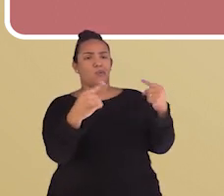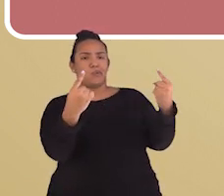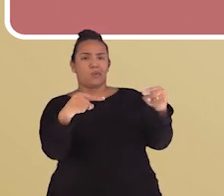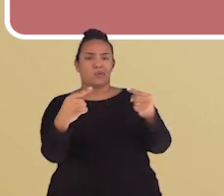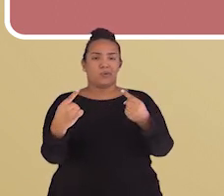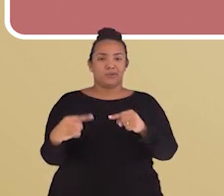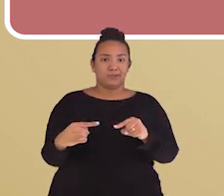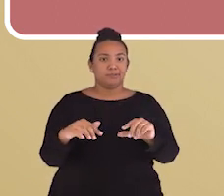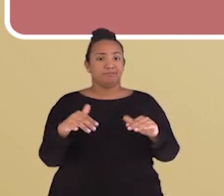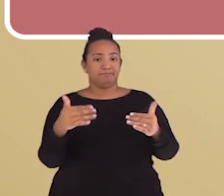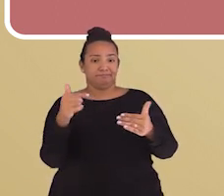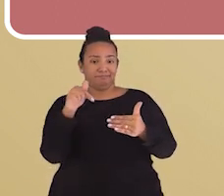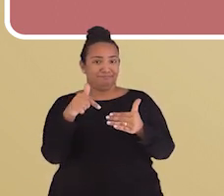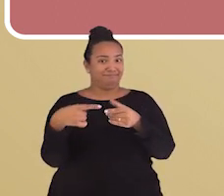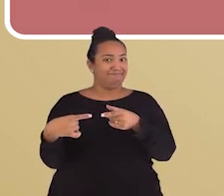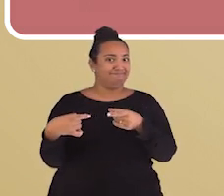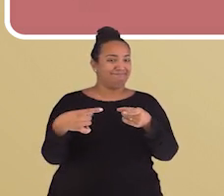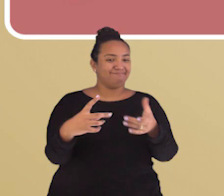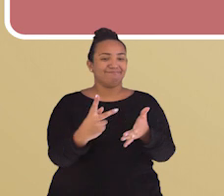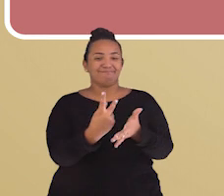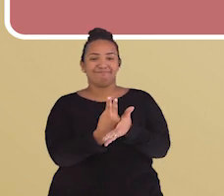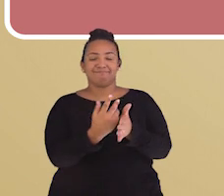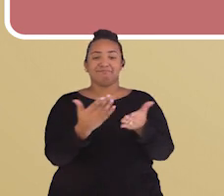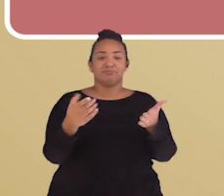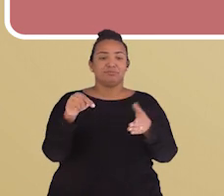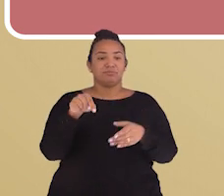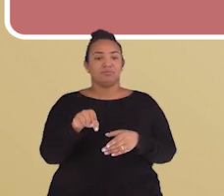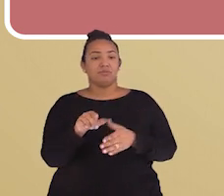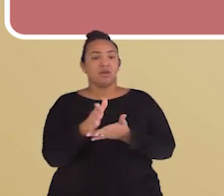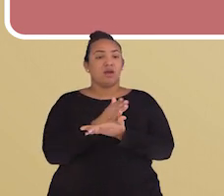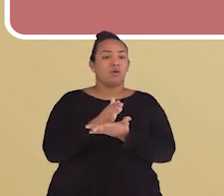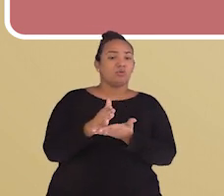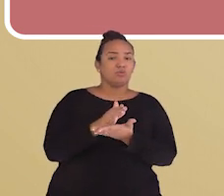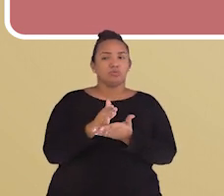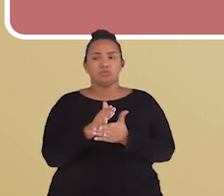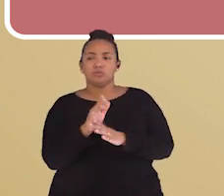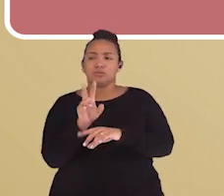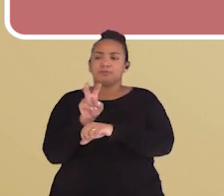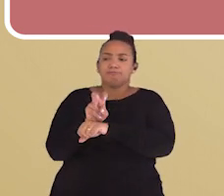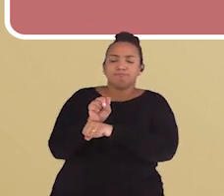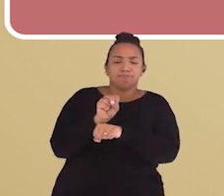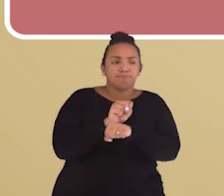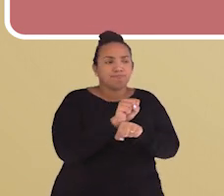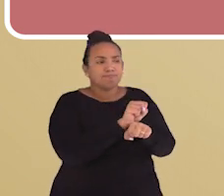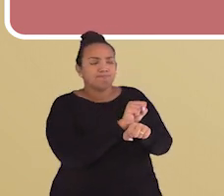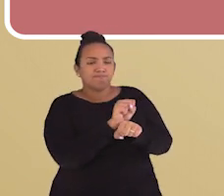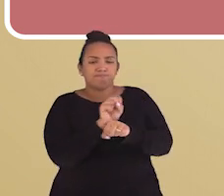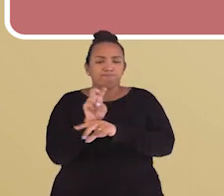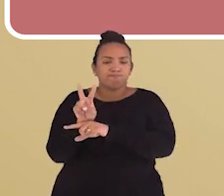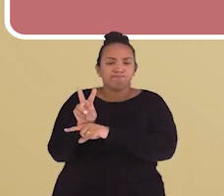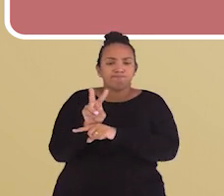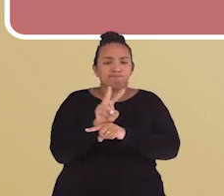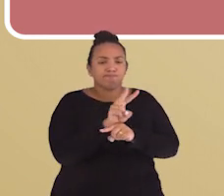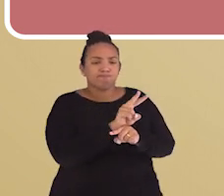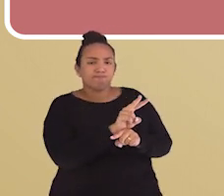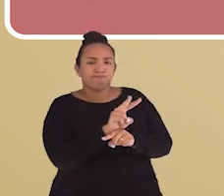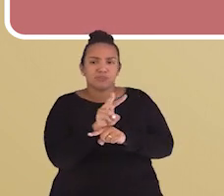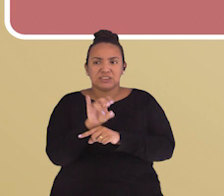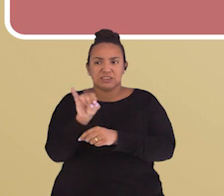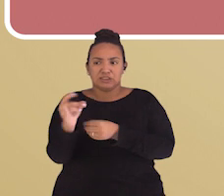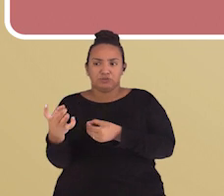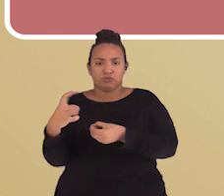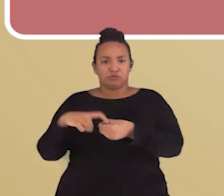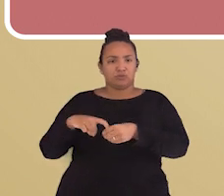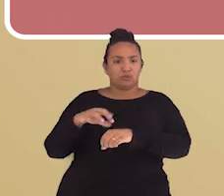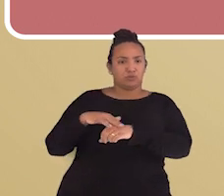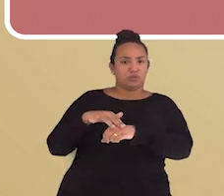esses invasores. Após a batalha, algumas dessas tropas especialistas ficam por ali. Caso o patógeno resolva retornar, essa defesa